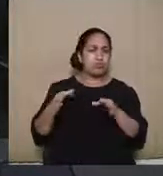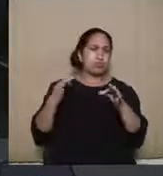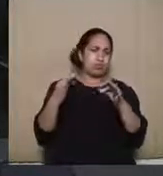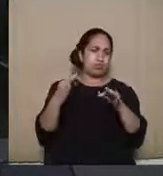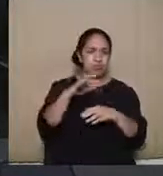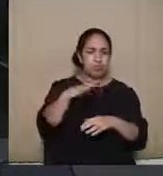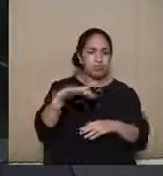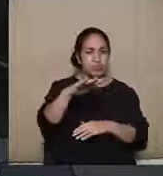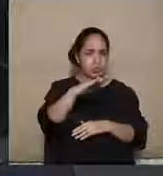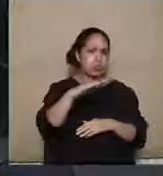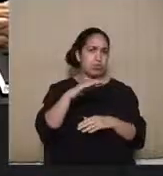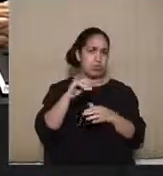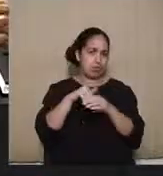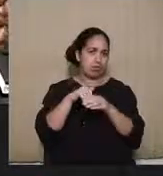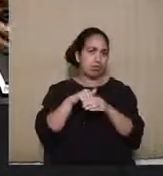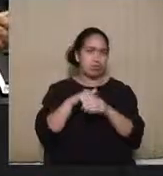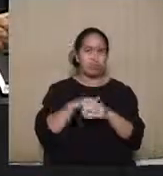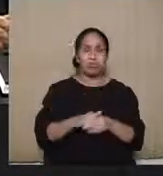eleitoral.